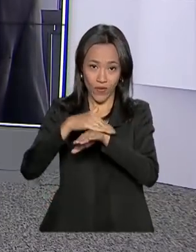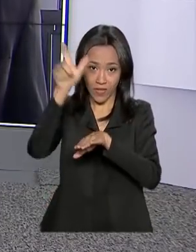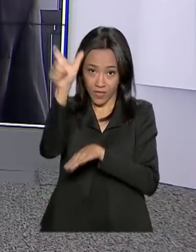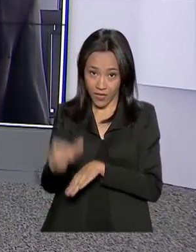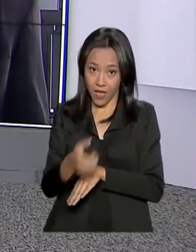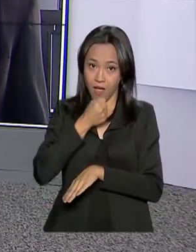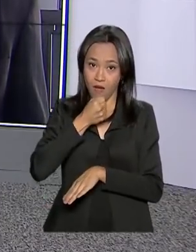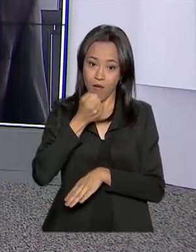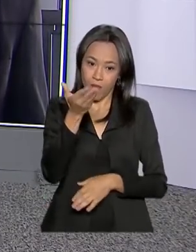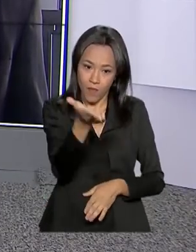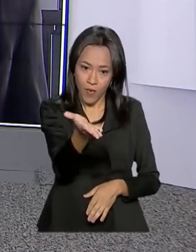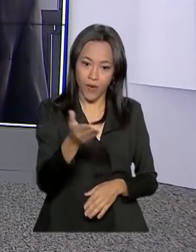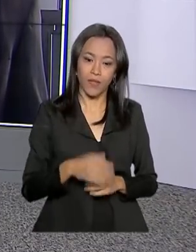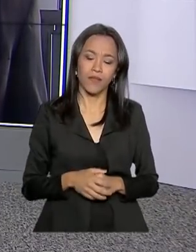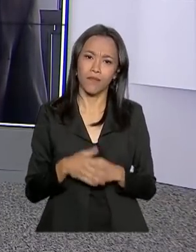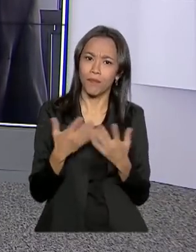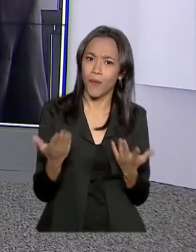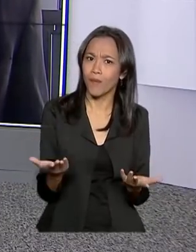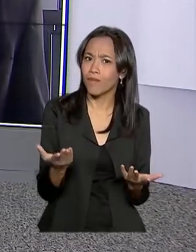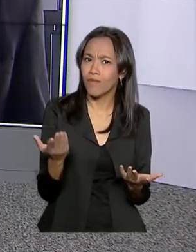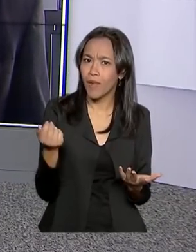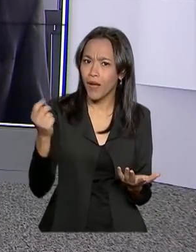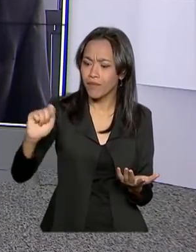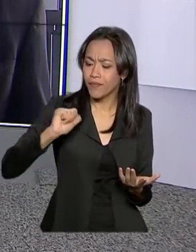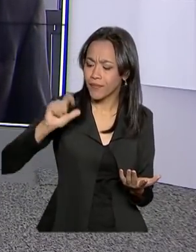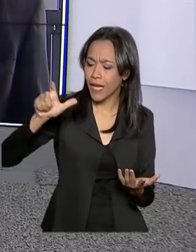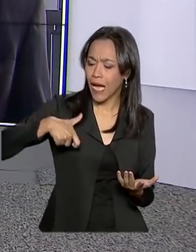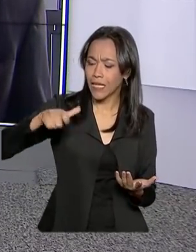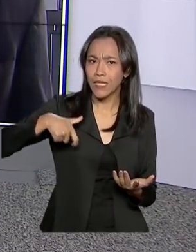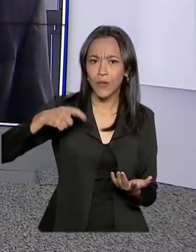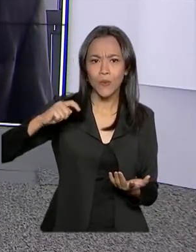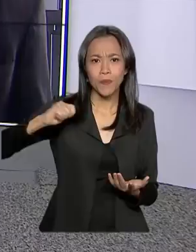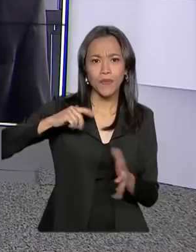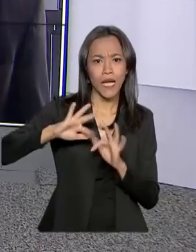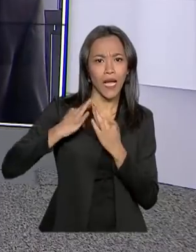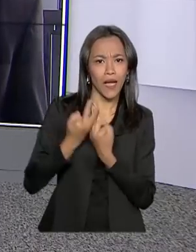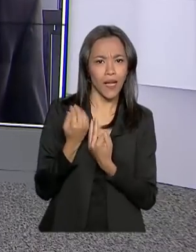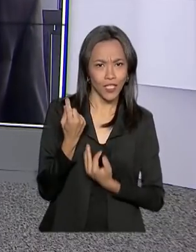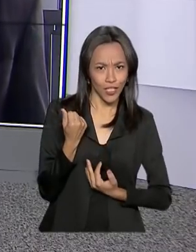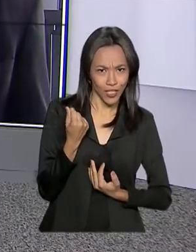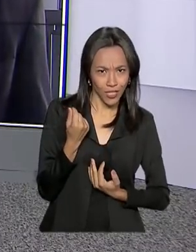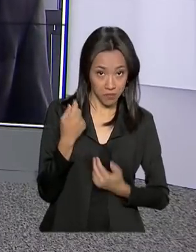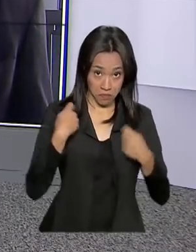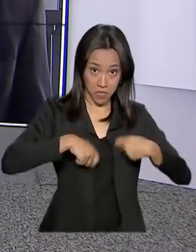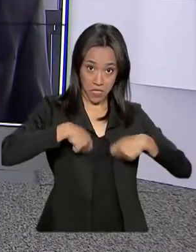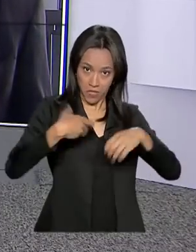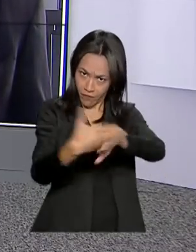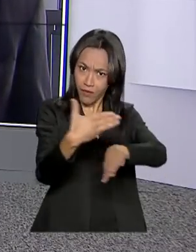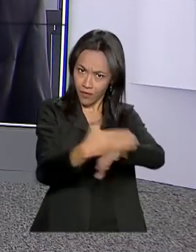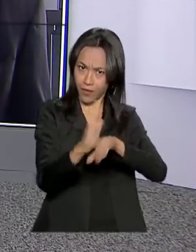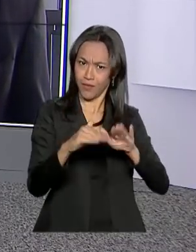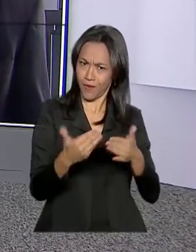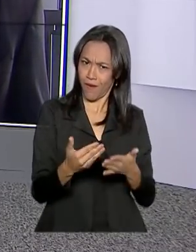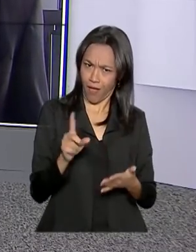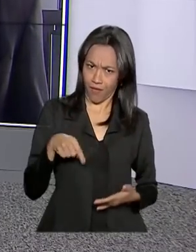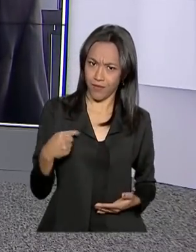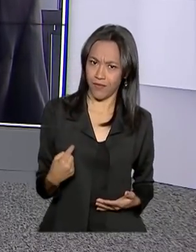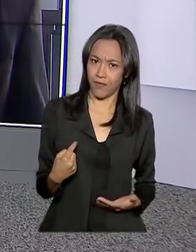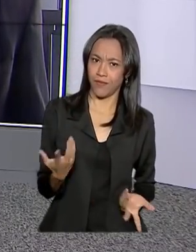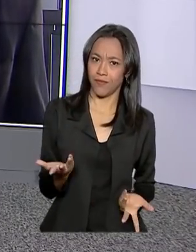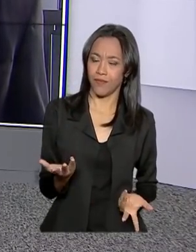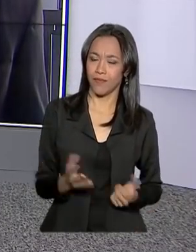dia, Marcelo. Bom, para ganhar o Bolsa Família, para ter direito ao Bolsa Família, é preciso frequentar as aulas. É isso?